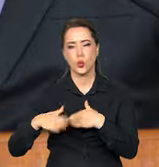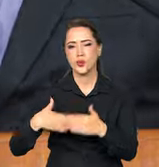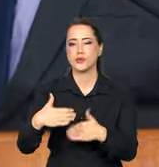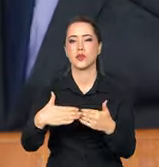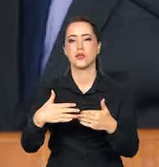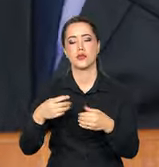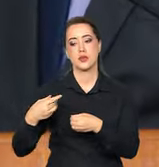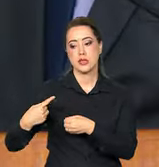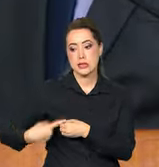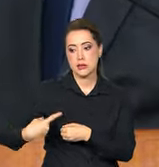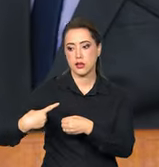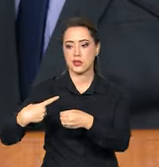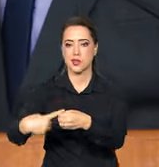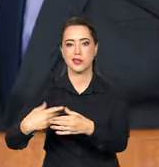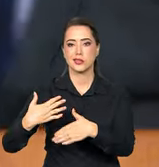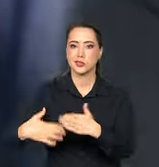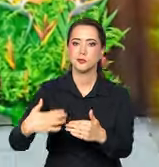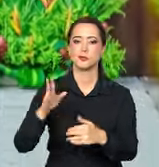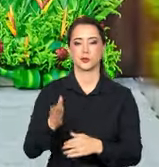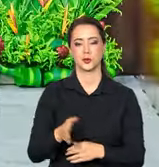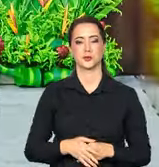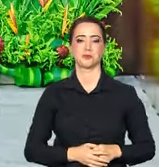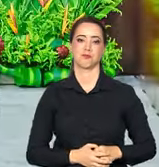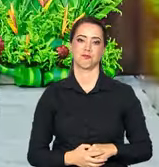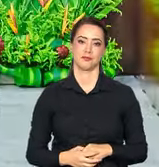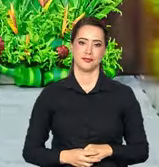desenvolvimento de Caruaru e de Recife.